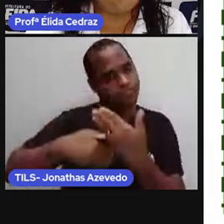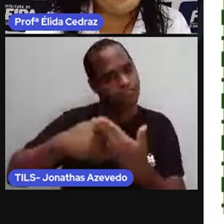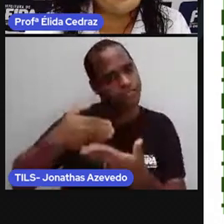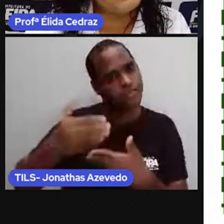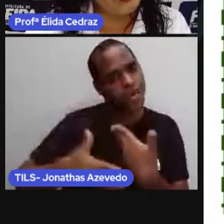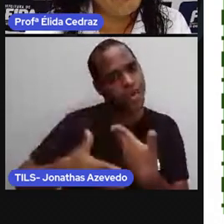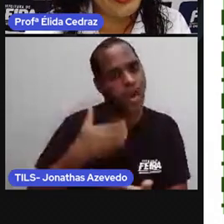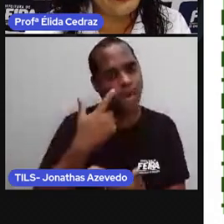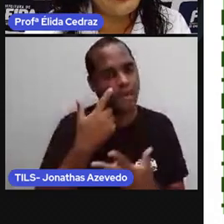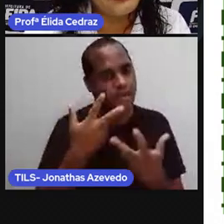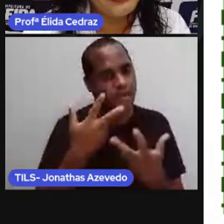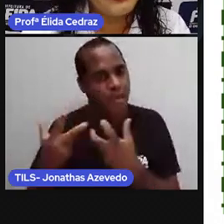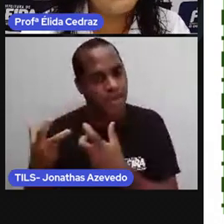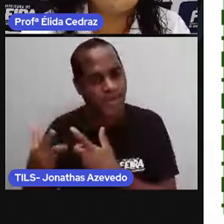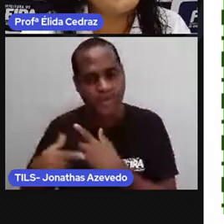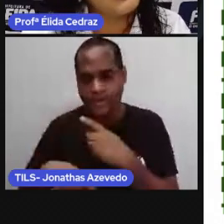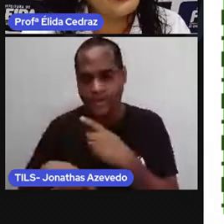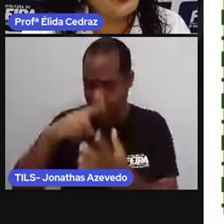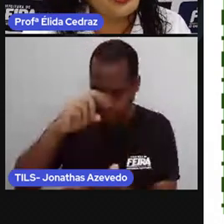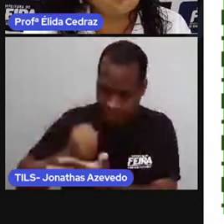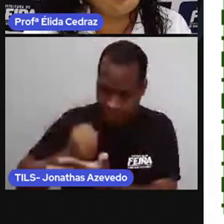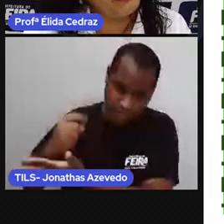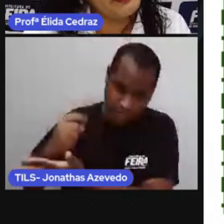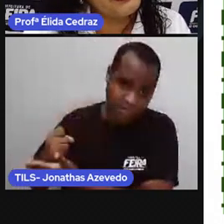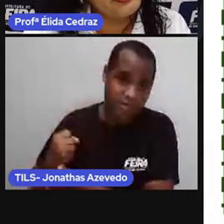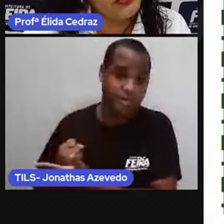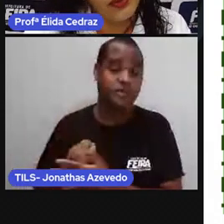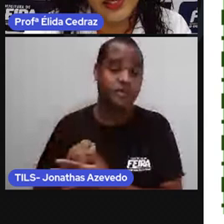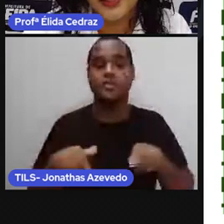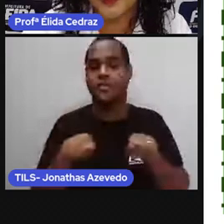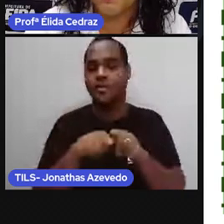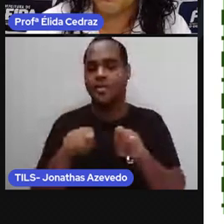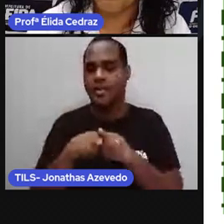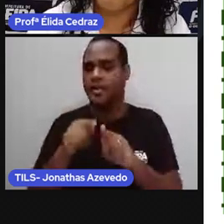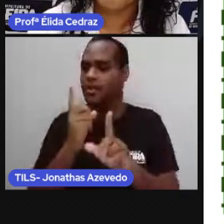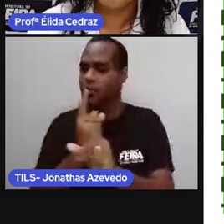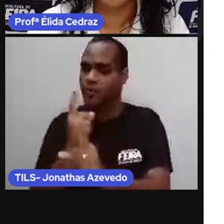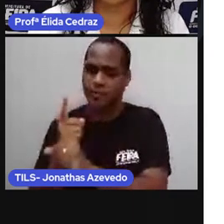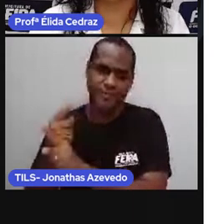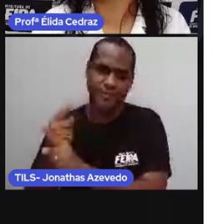suas próprias descobertas e fazendo as suas próprias escolhas.